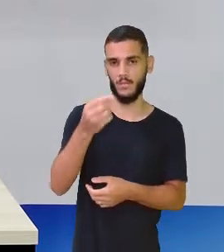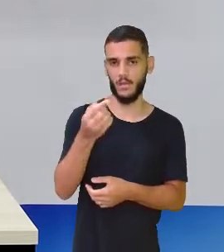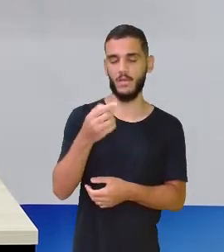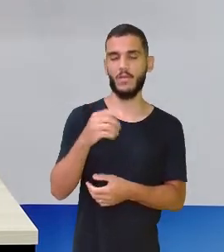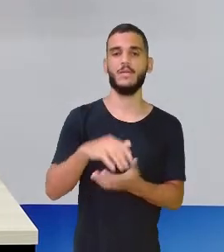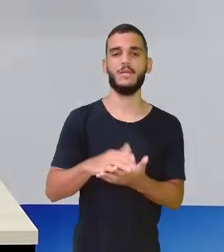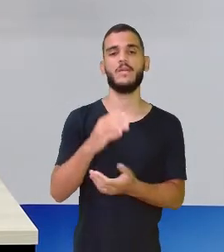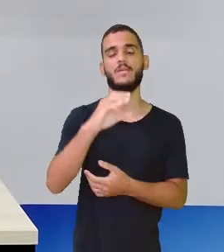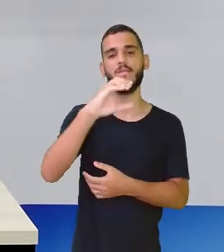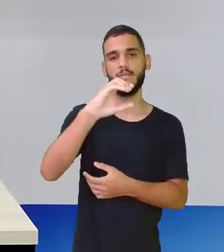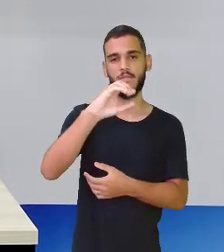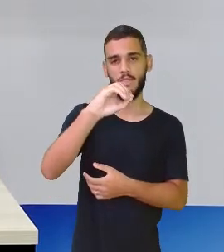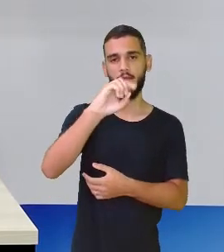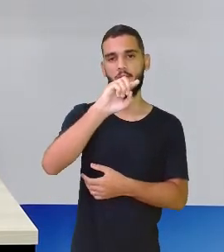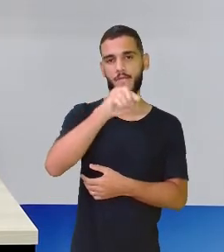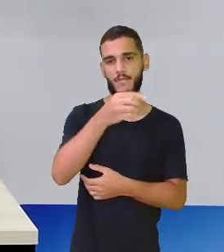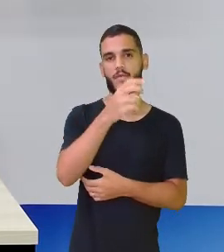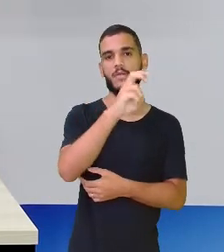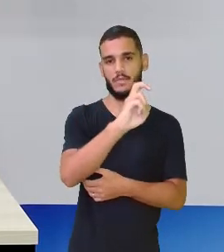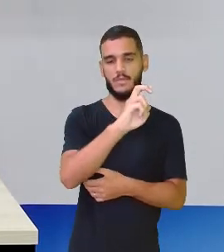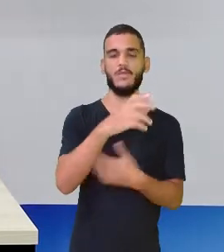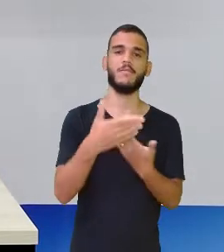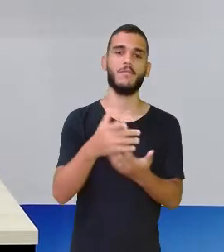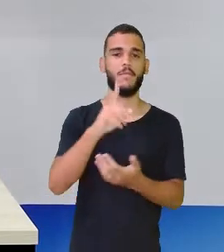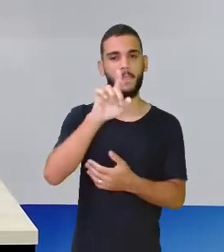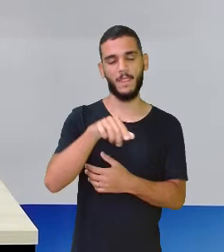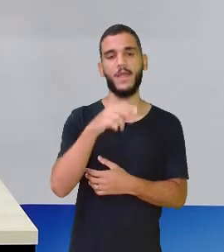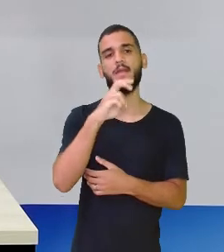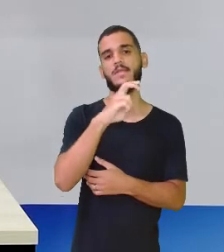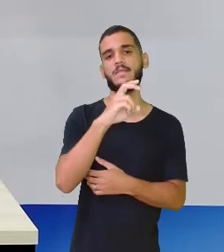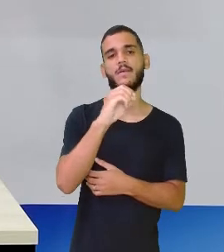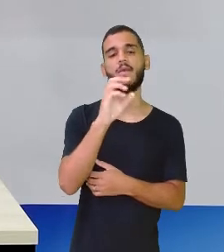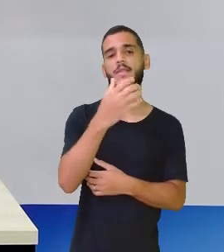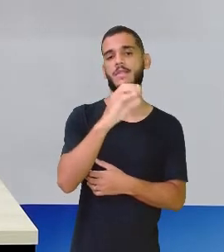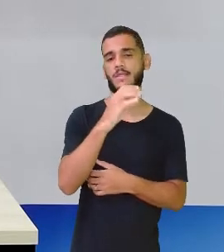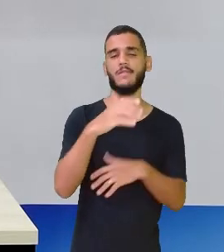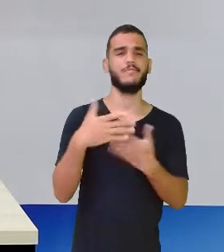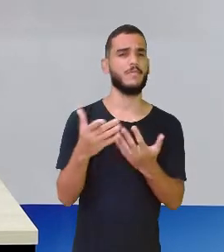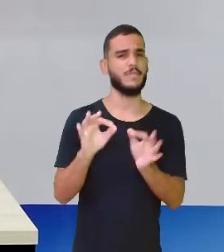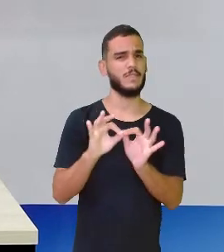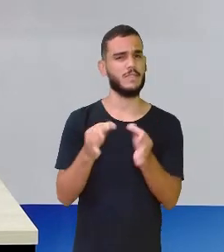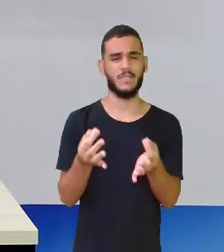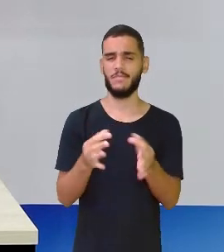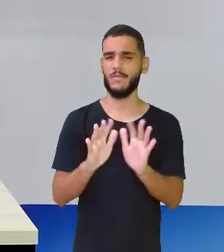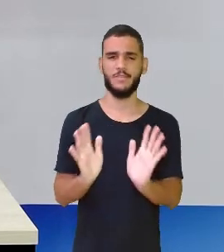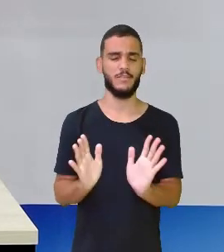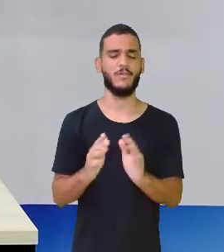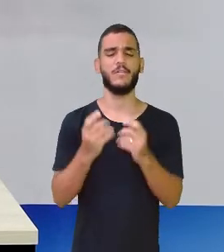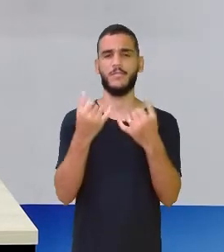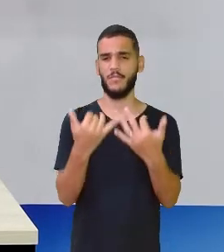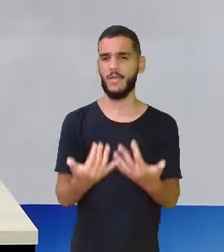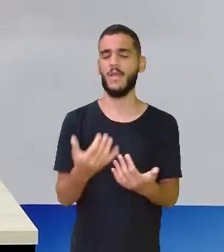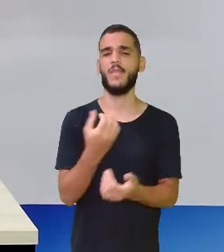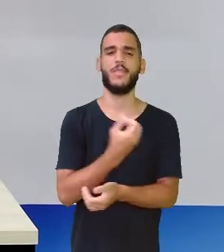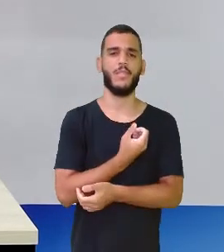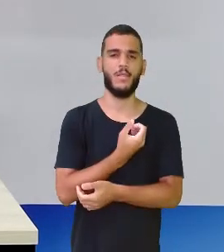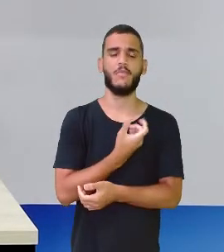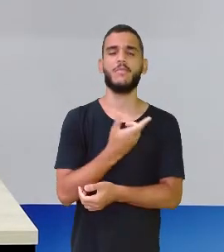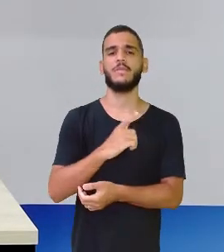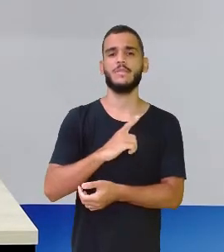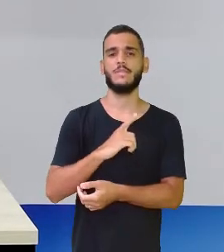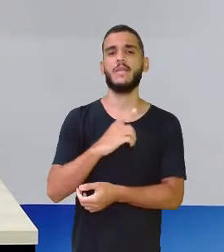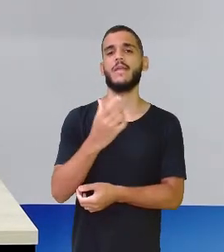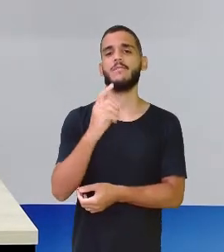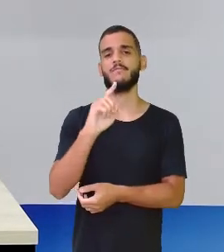,5. Cinquenta centavos. É só isso? É só isso. Quando eu falo de números decimais